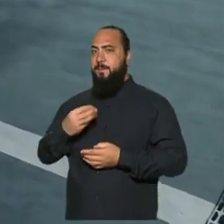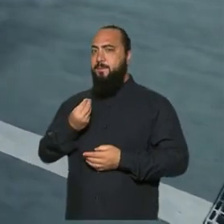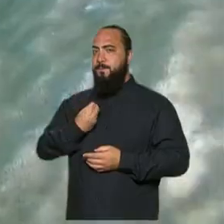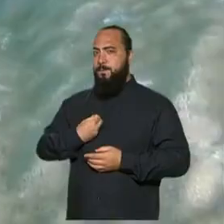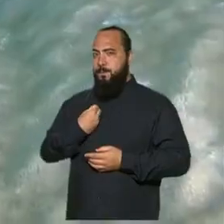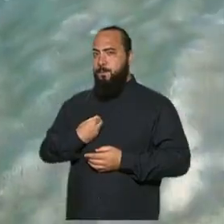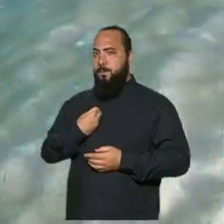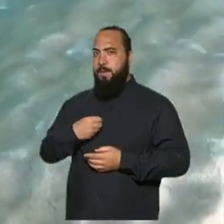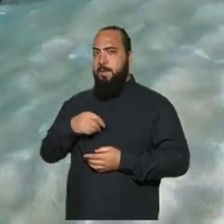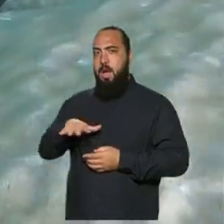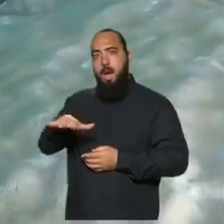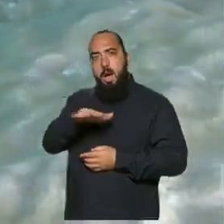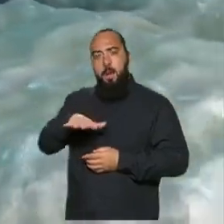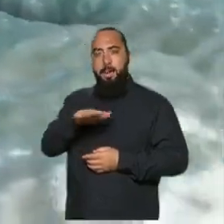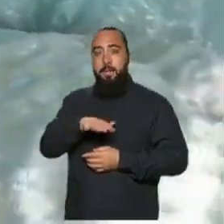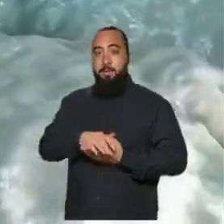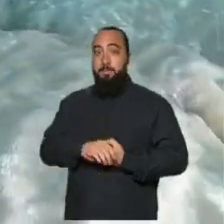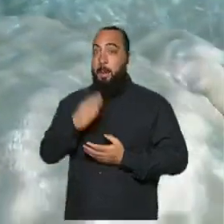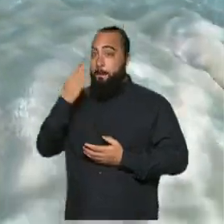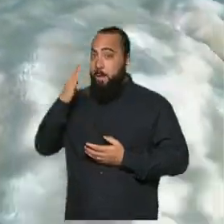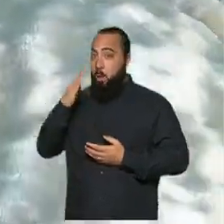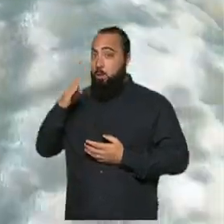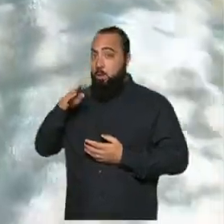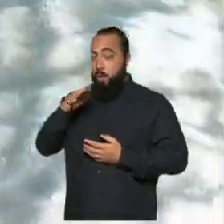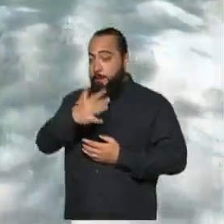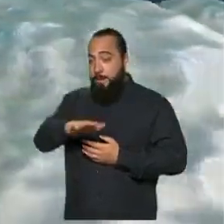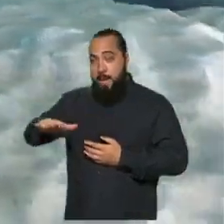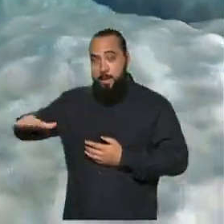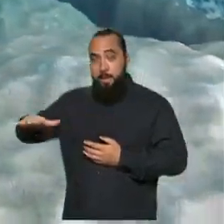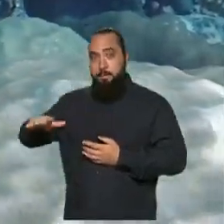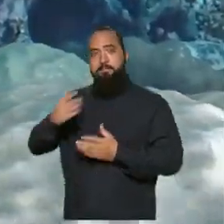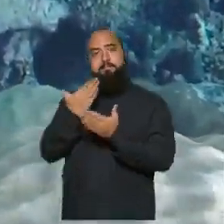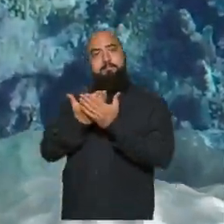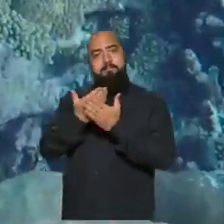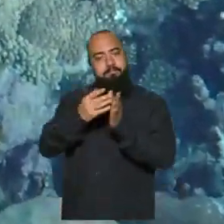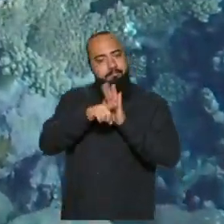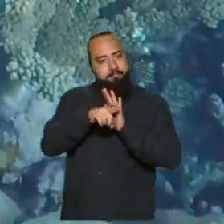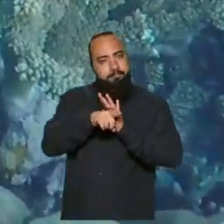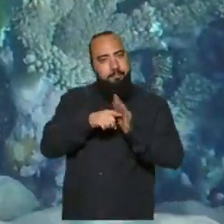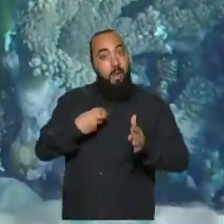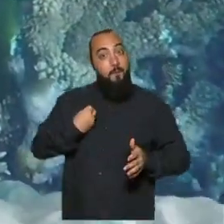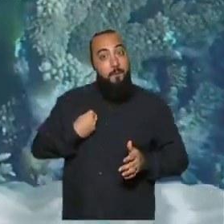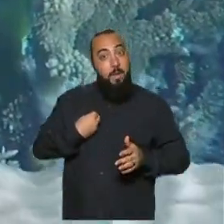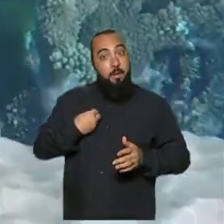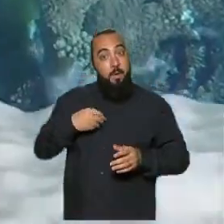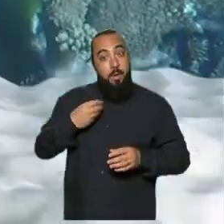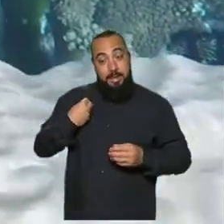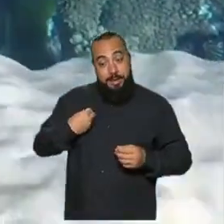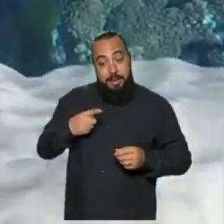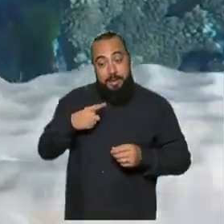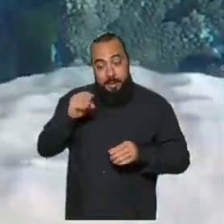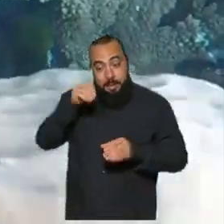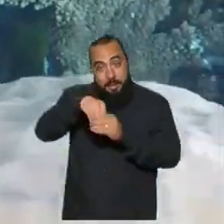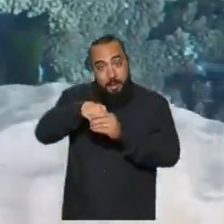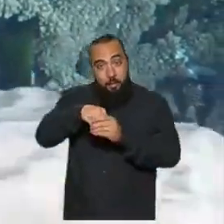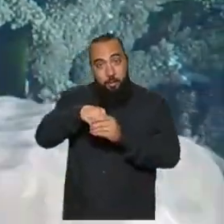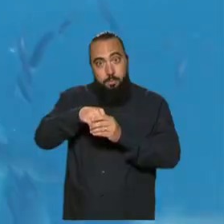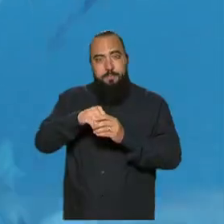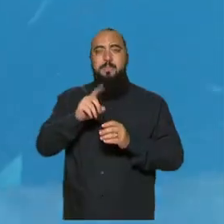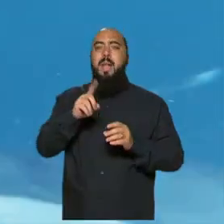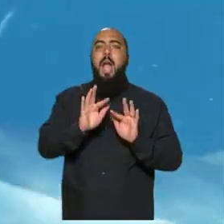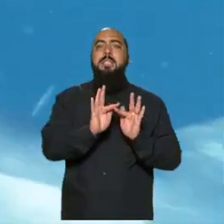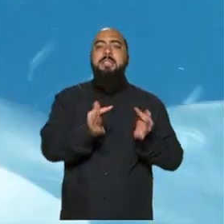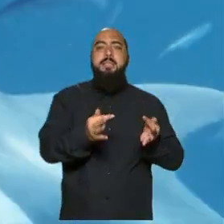marítimo. A biologia marinha estuda os seres vivos que habitam os oceanos, desde os mais simples, como esponjas,